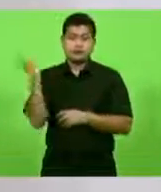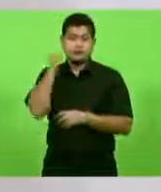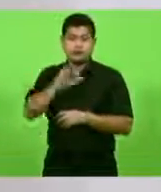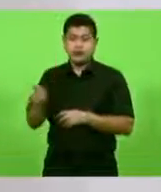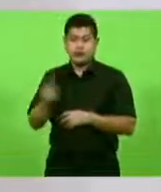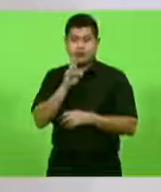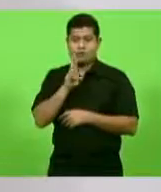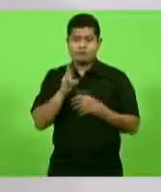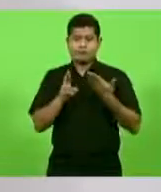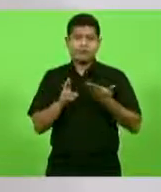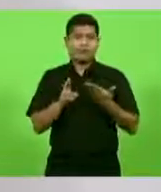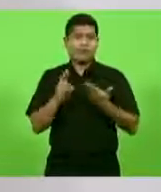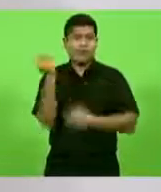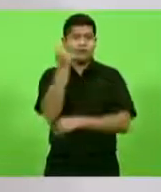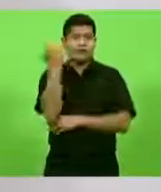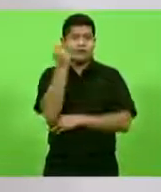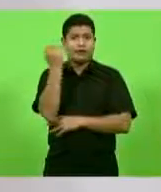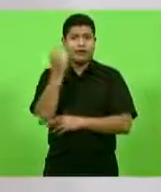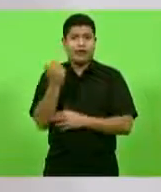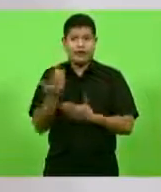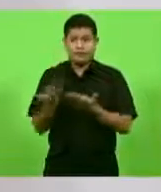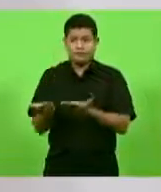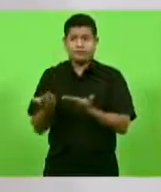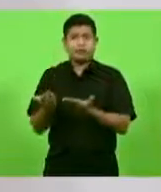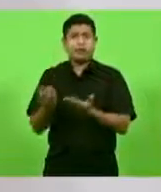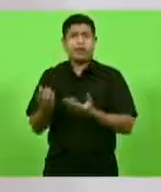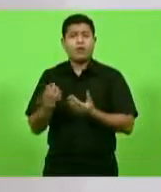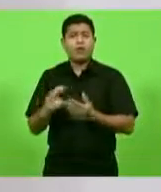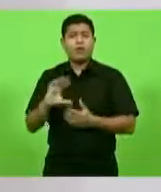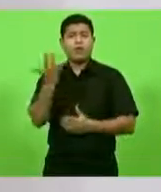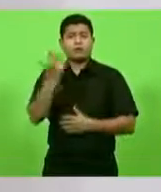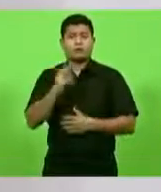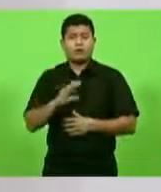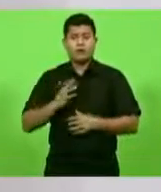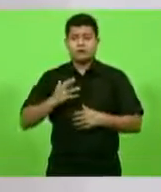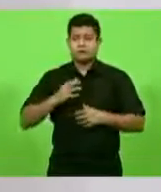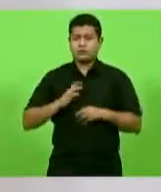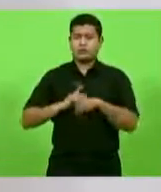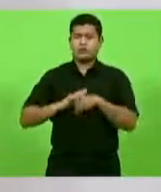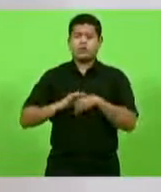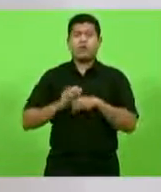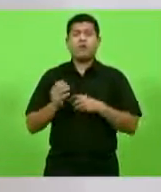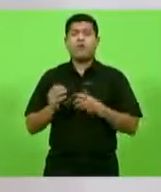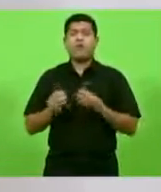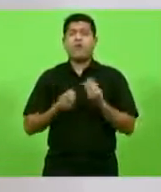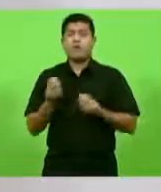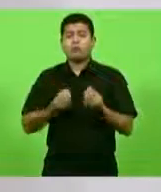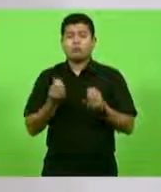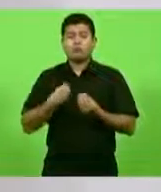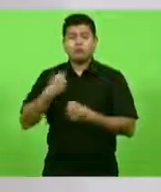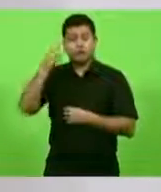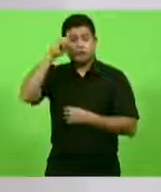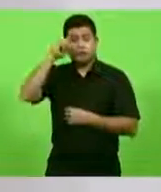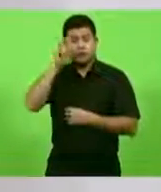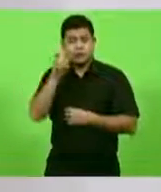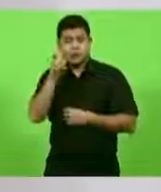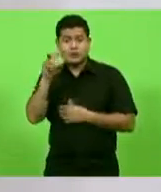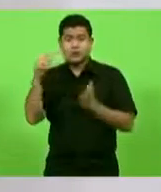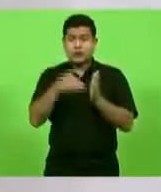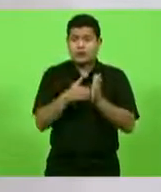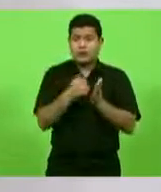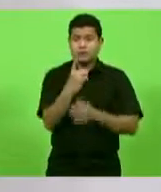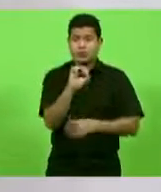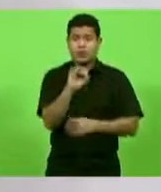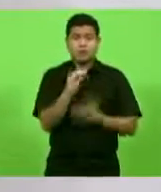graves é do quinto, do sétimo ao décimo dia, então muitas vezes o paciente ficava em